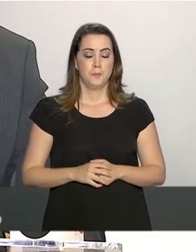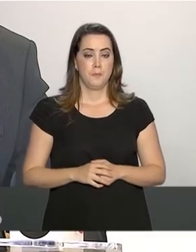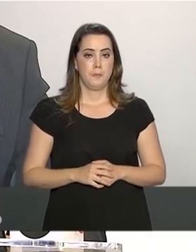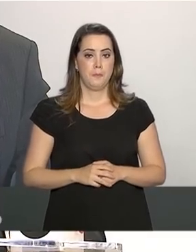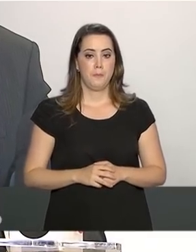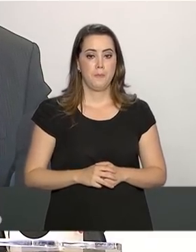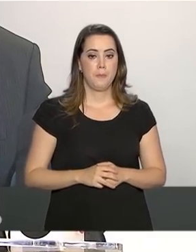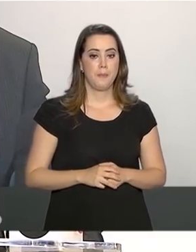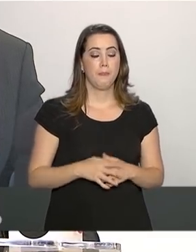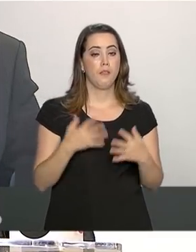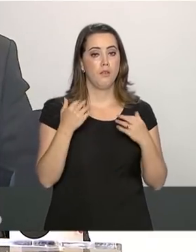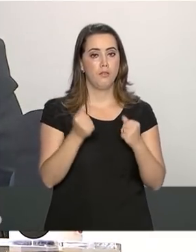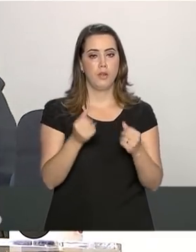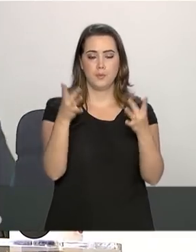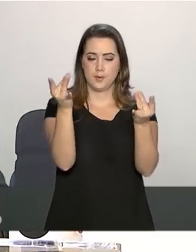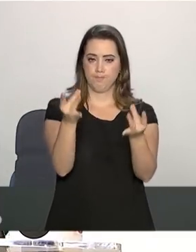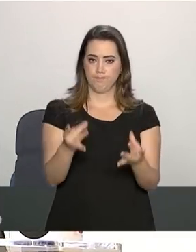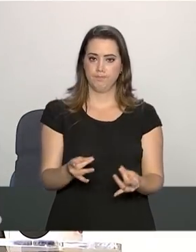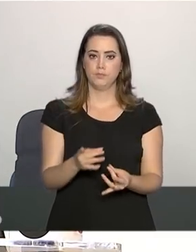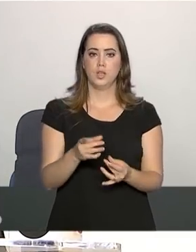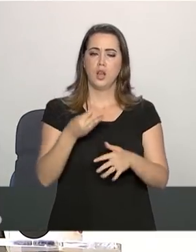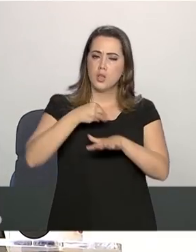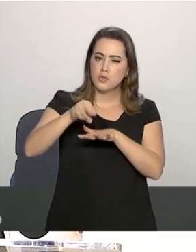Vamos aos destaques do dia.